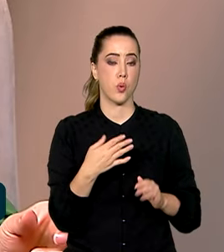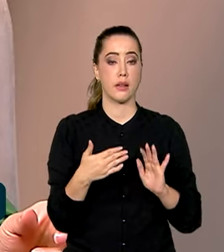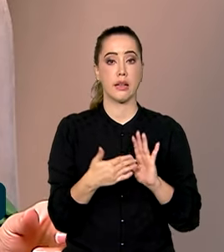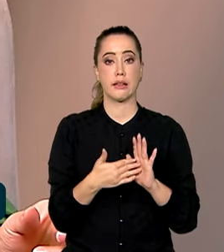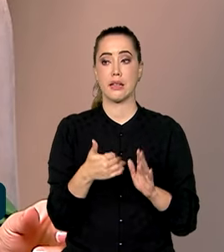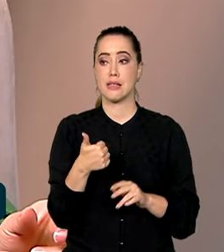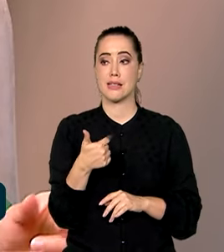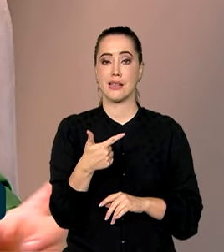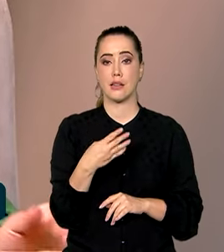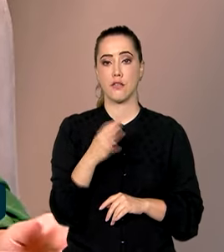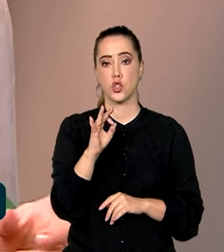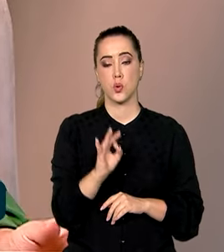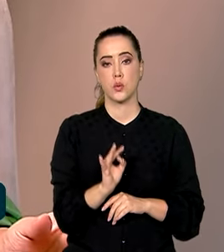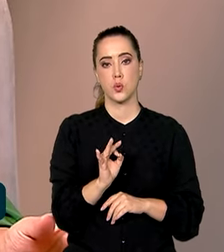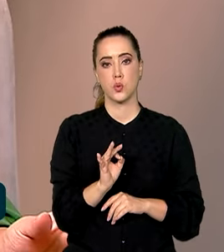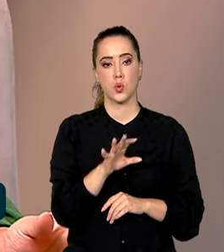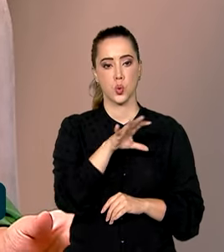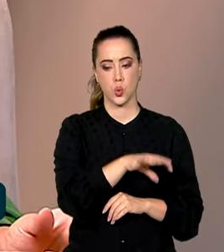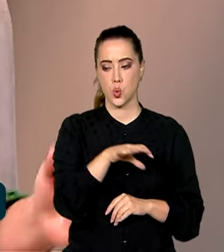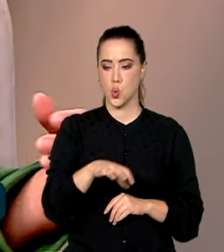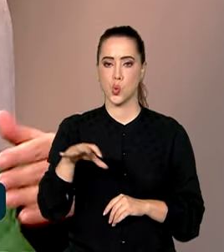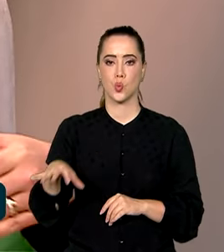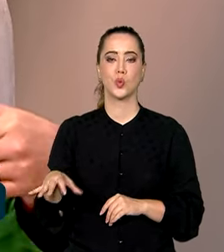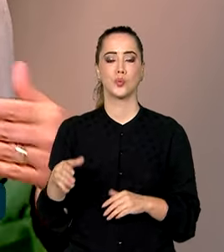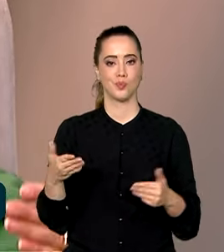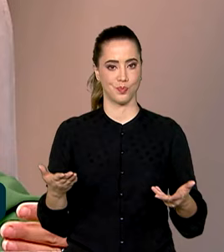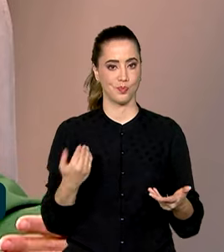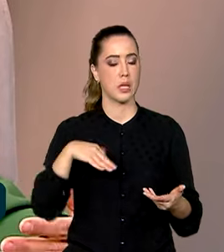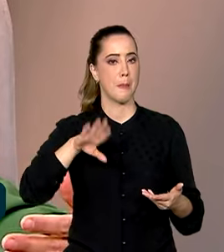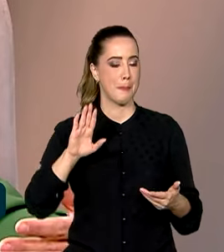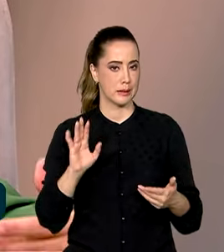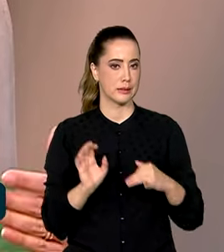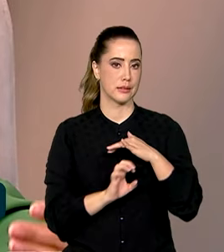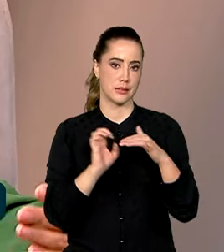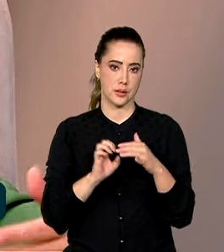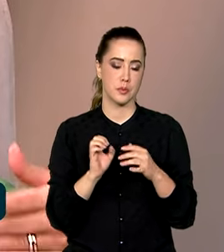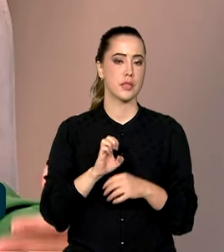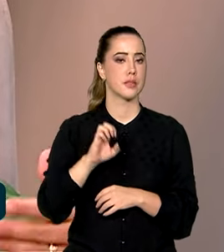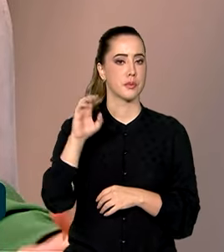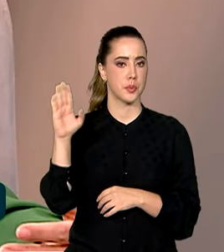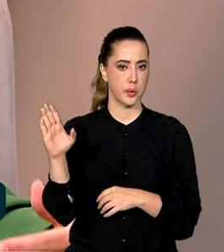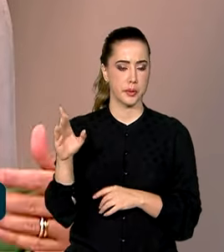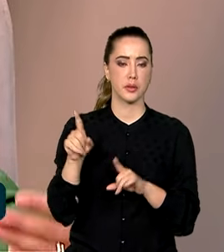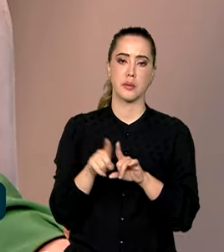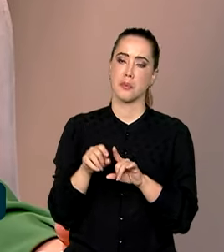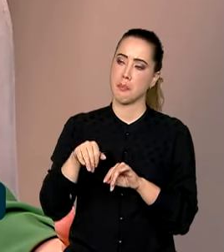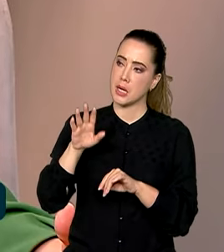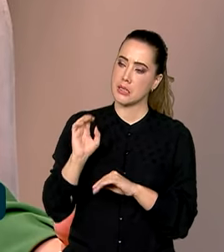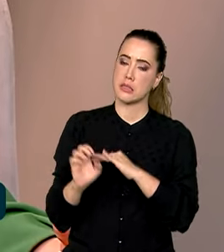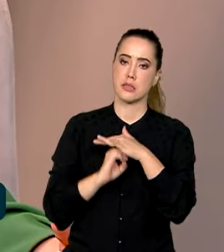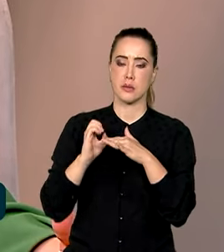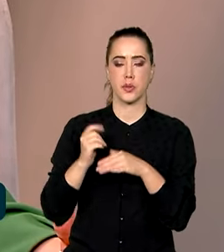124%, a depender do setor em que a empresa atua. Então, quanto mais empresas exportarem, quanto mais empresas tiverem